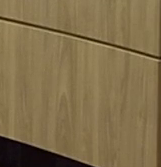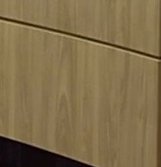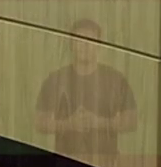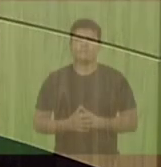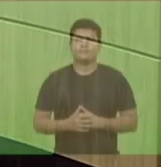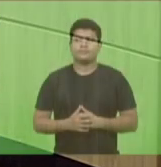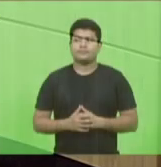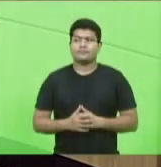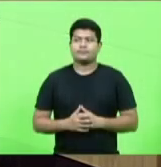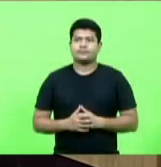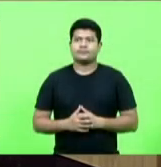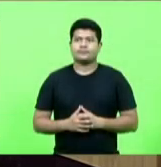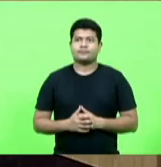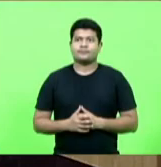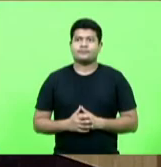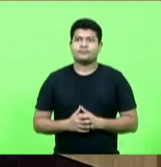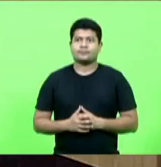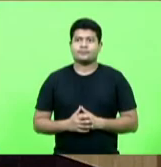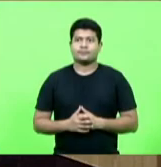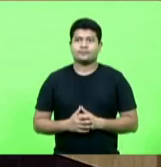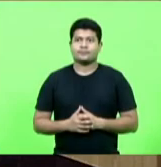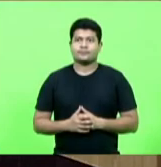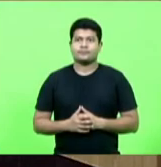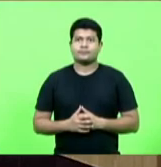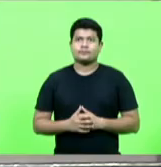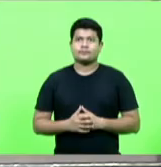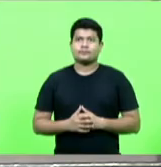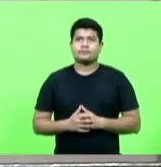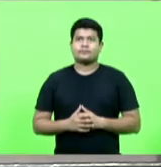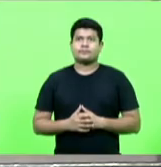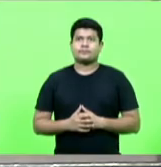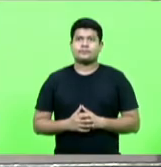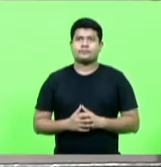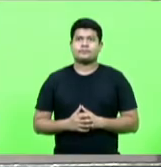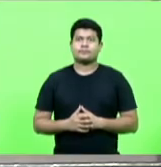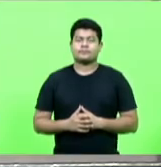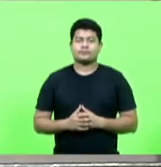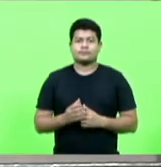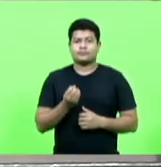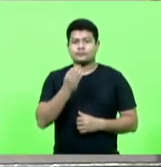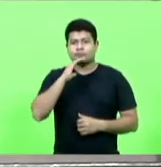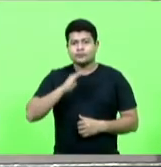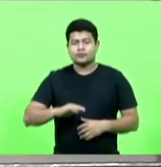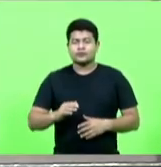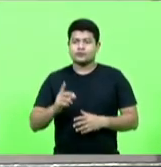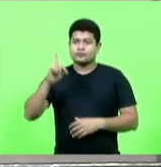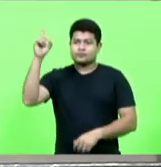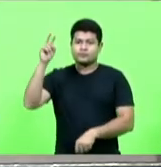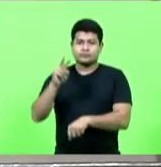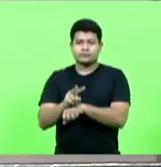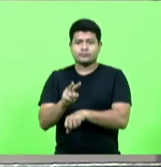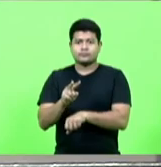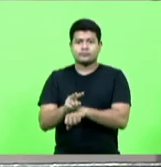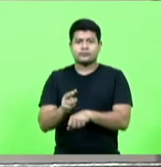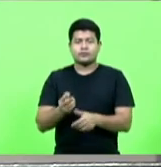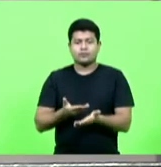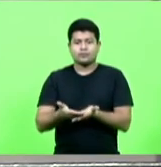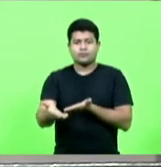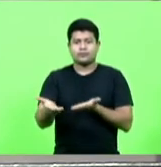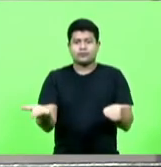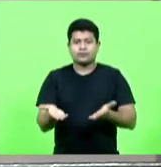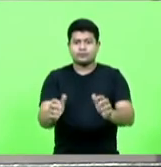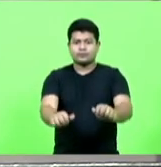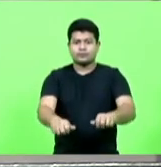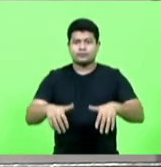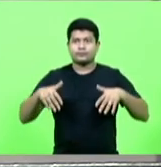Boa tarde, deputadas, boa tarde, deputados, boa tarde, catarinenses. Sobre a proteção de Deus, declaro a presente sessão